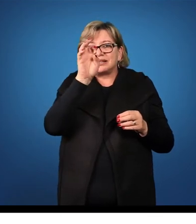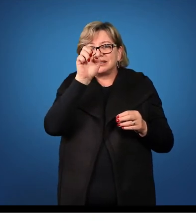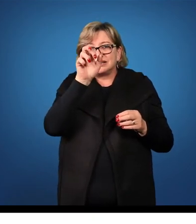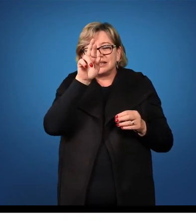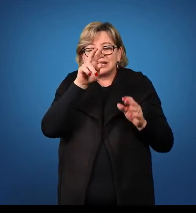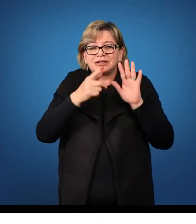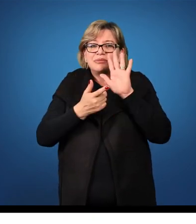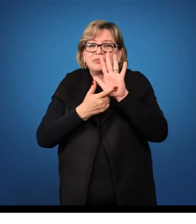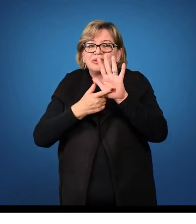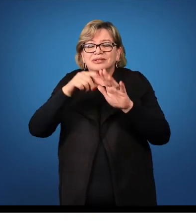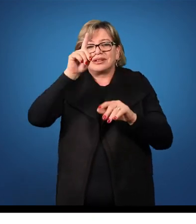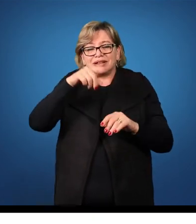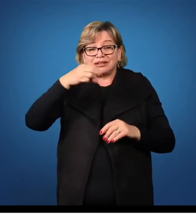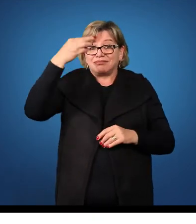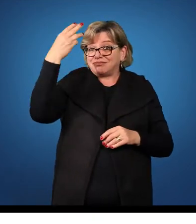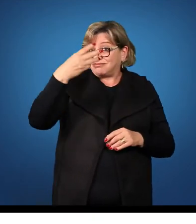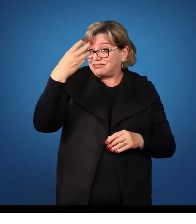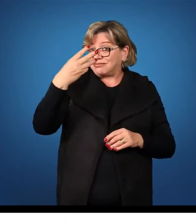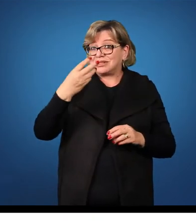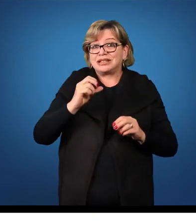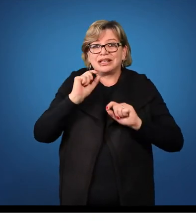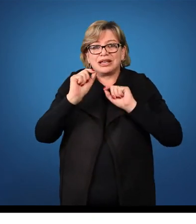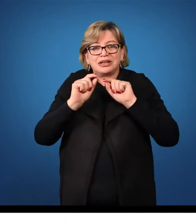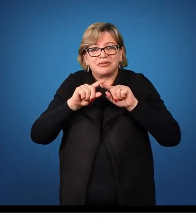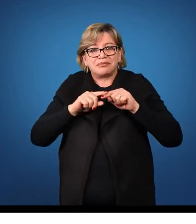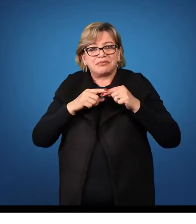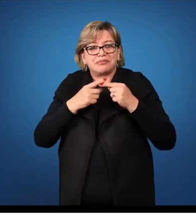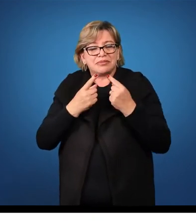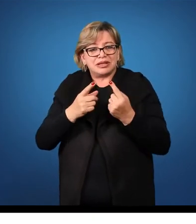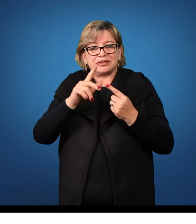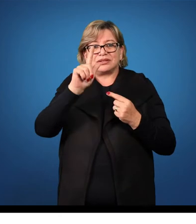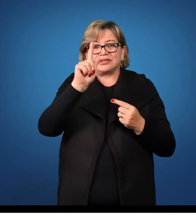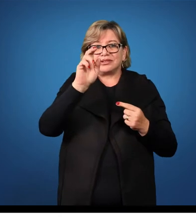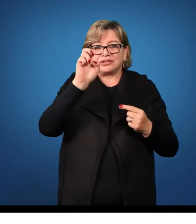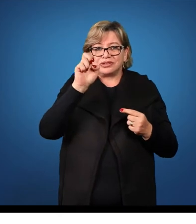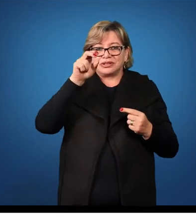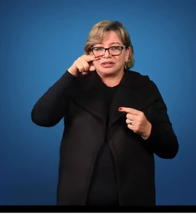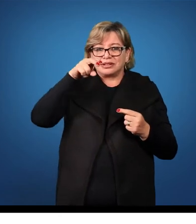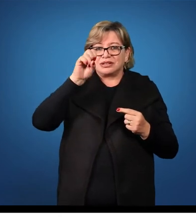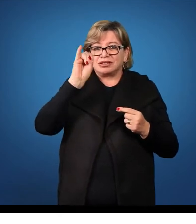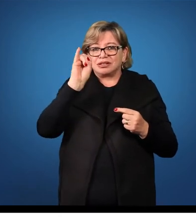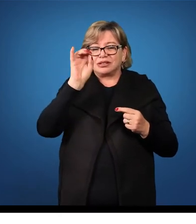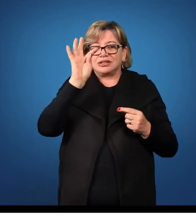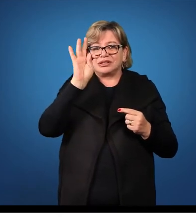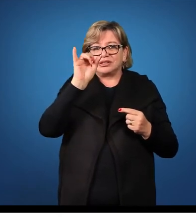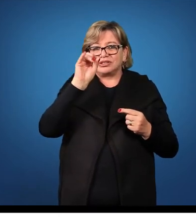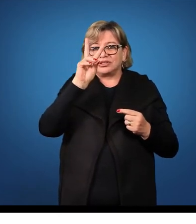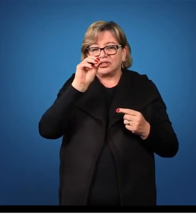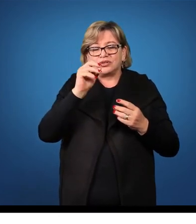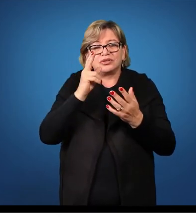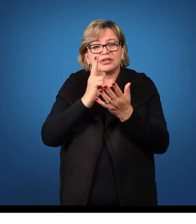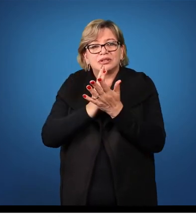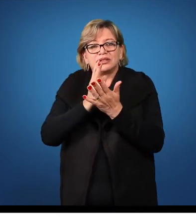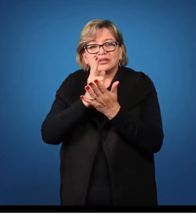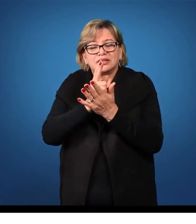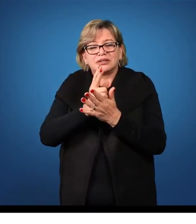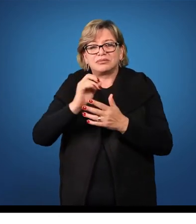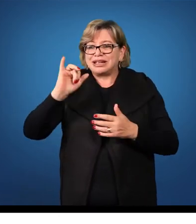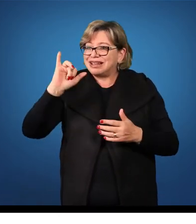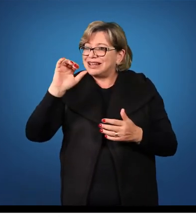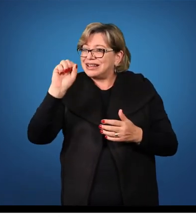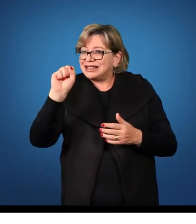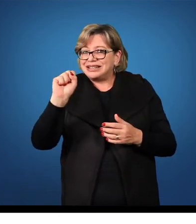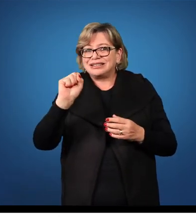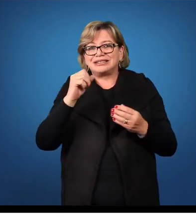terceira declinação, e que o genitivo singular da palavra PATER será sempre em IS.